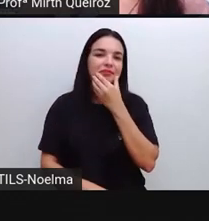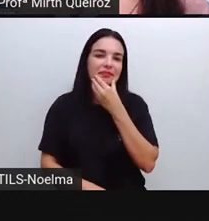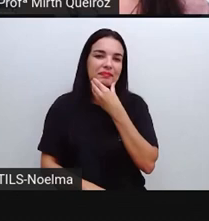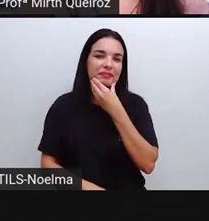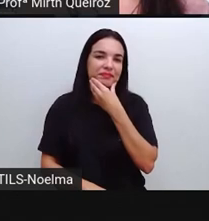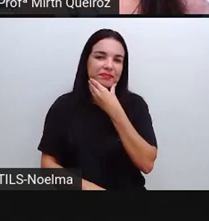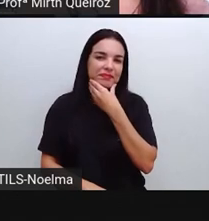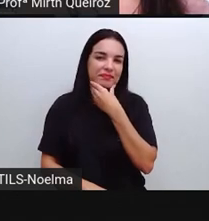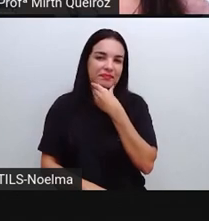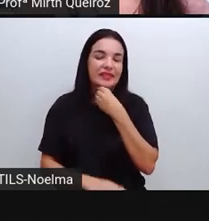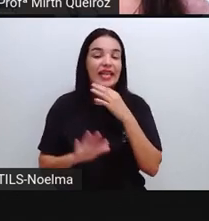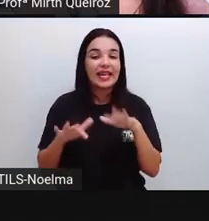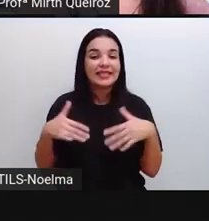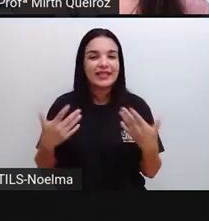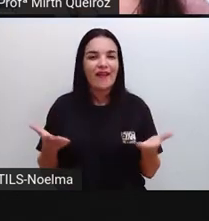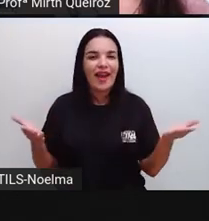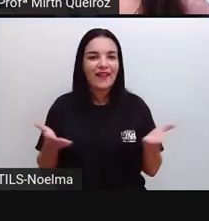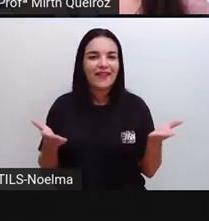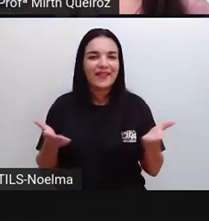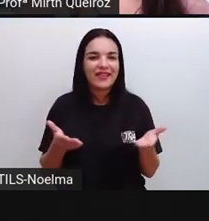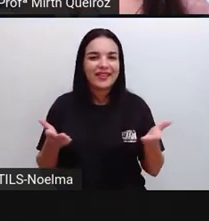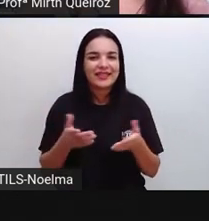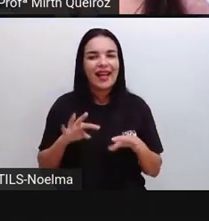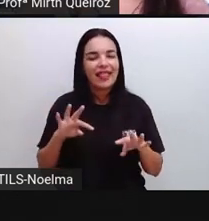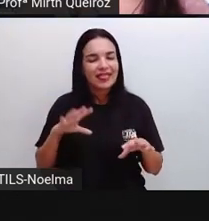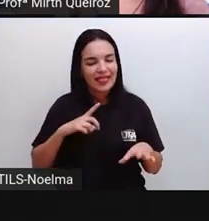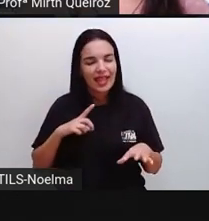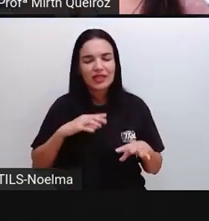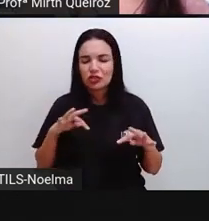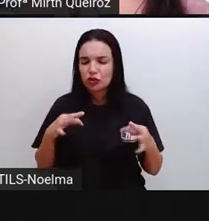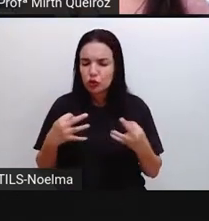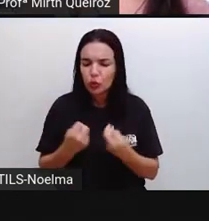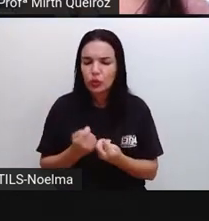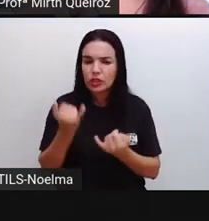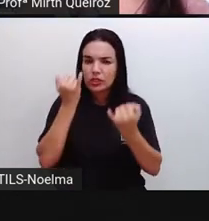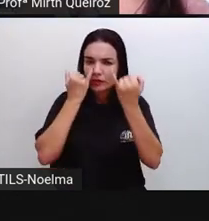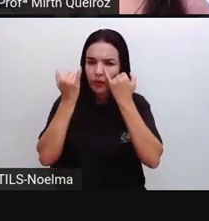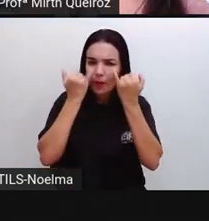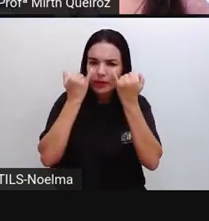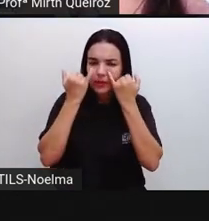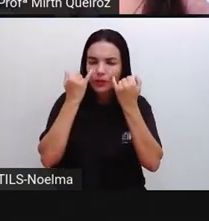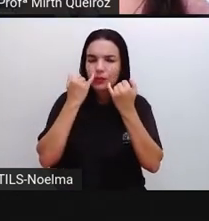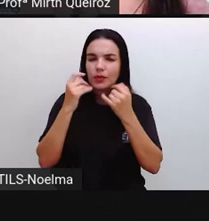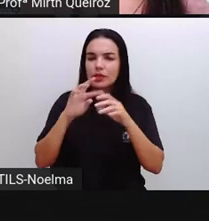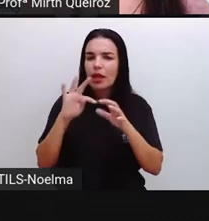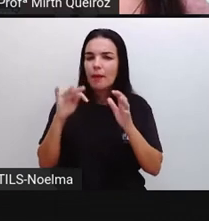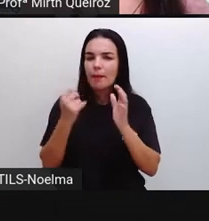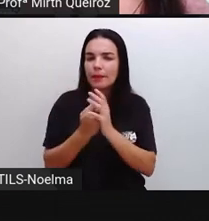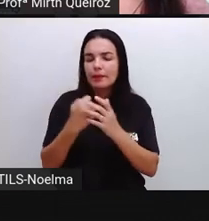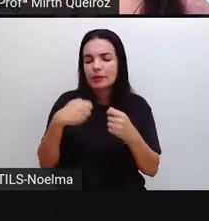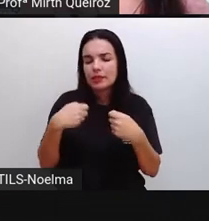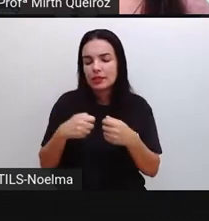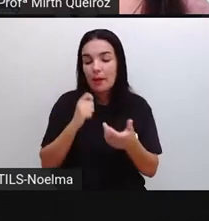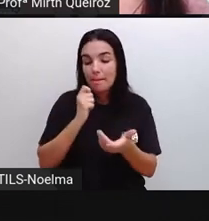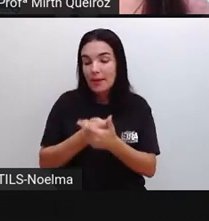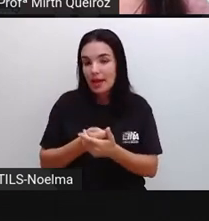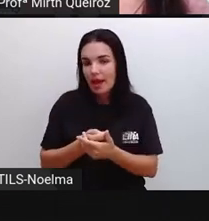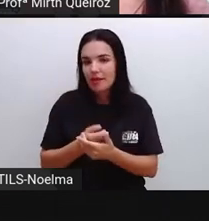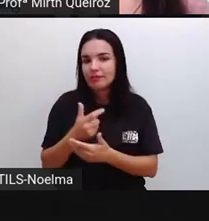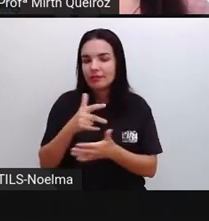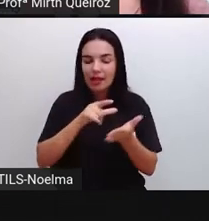E assim, a gente vai ter todas as informações necessárias para que a gente possa fazer o pagamento aí